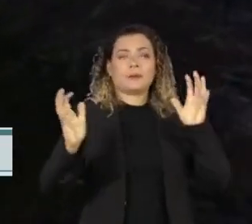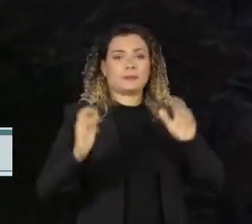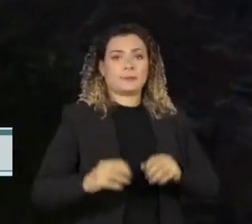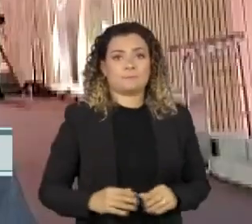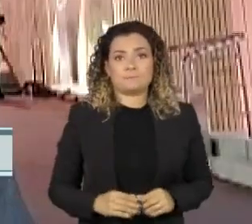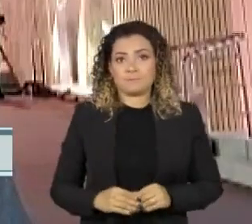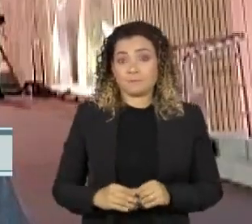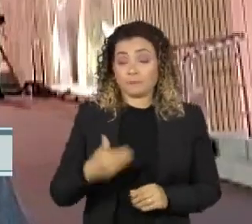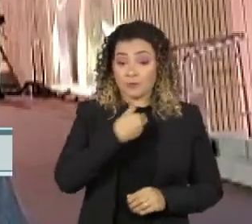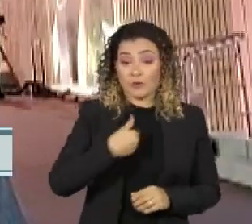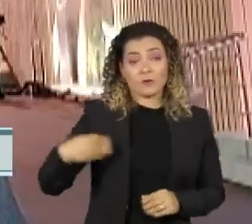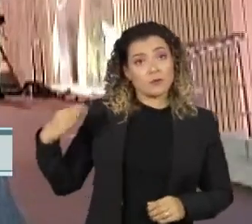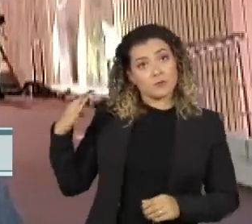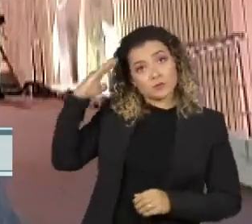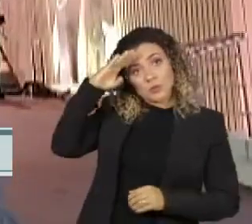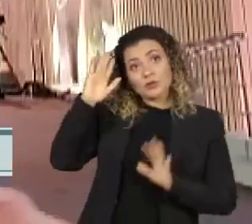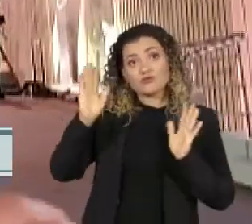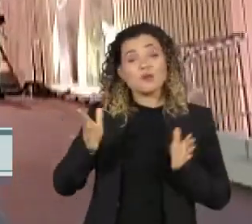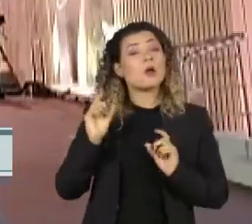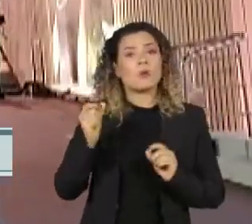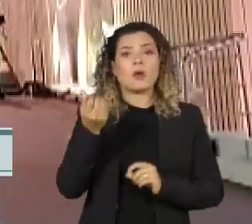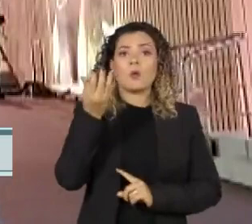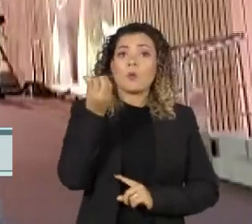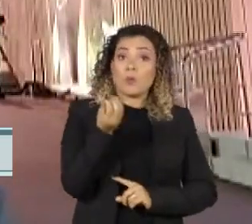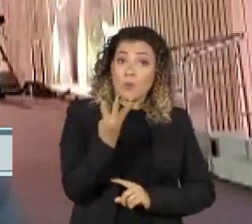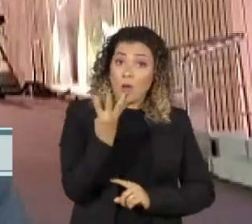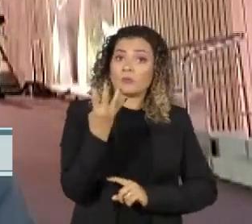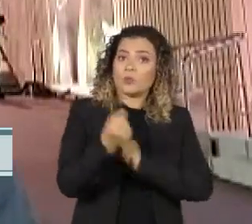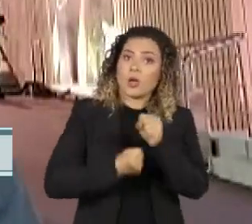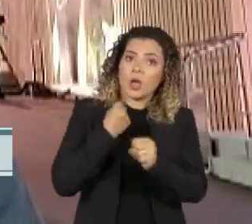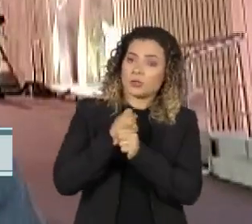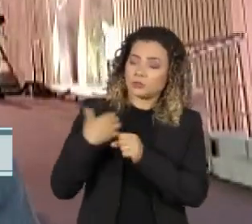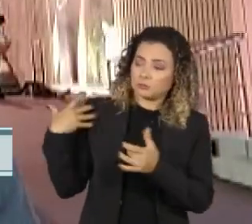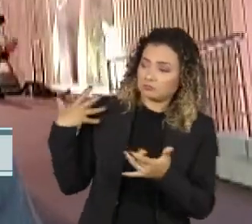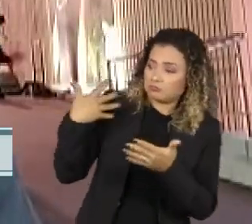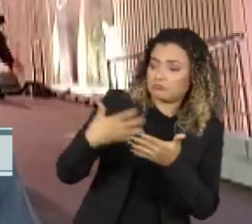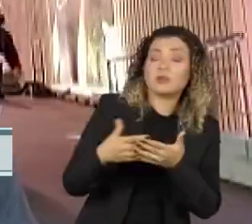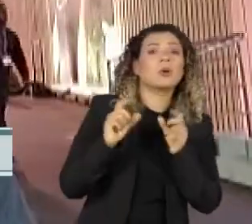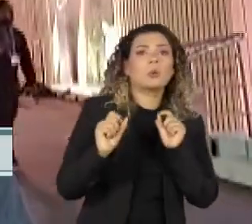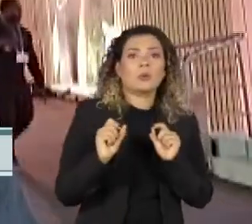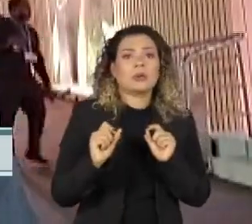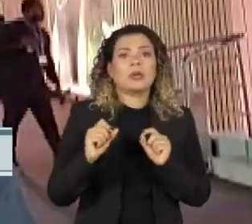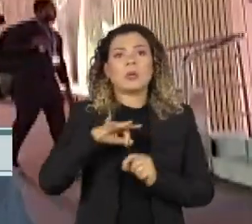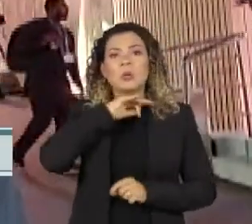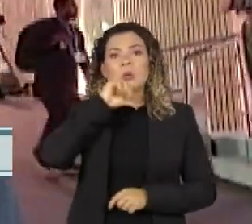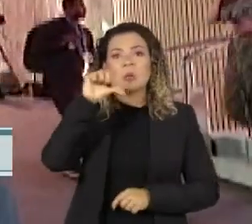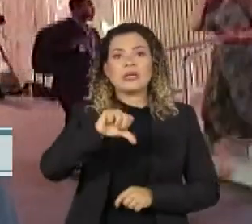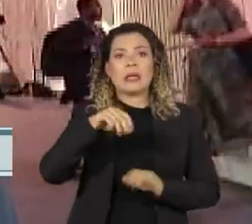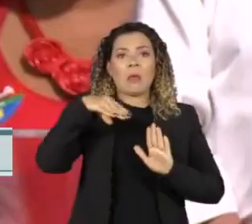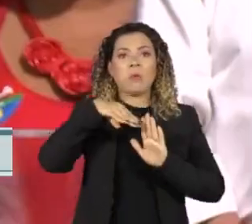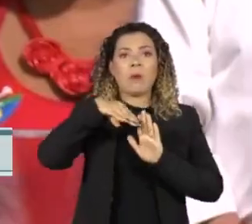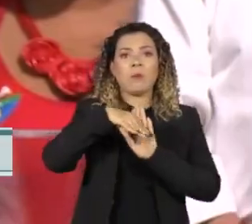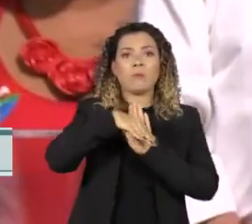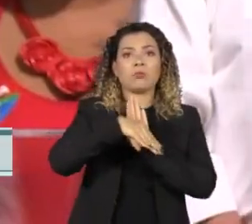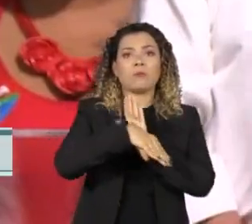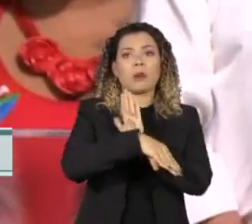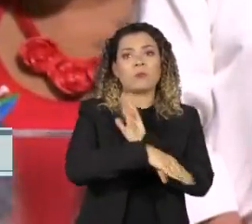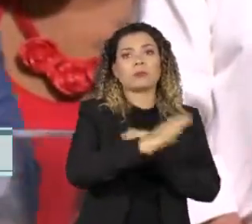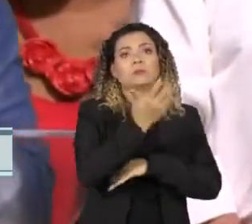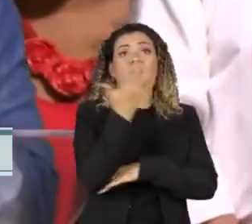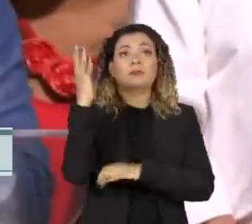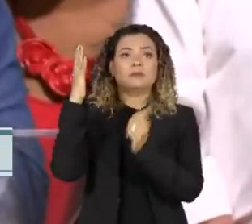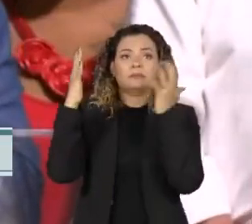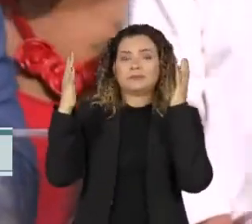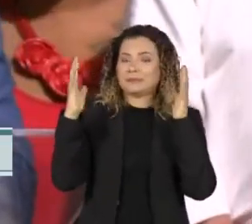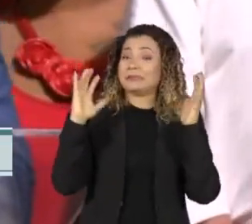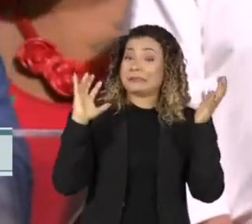do clima. O governo Bolsonaro passou os últimos quatro anos colecionando números ruins sobre meio ambiente. Já o presidente